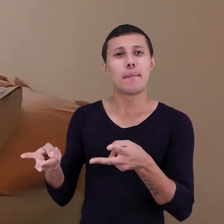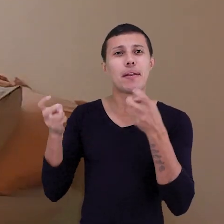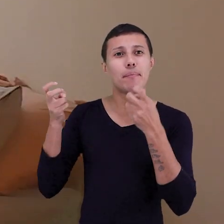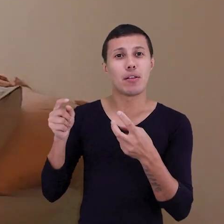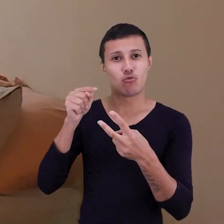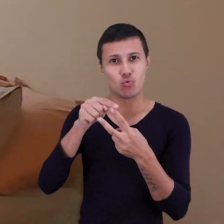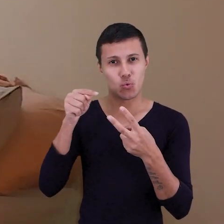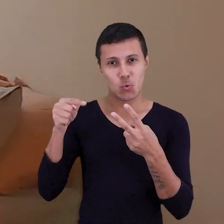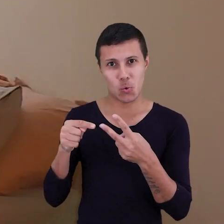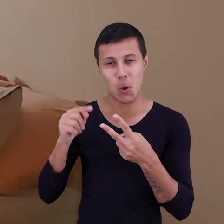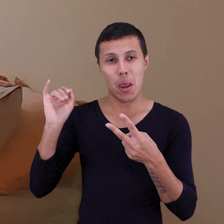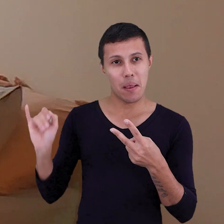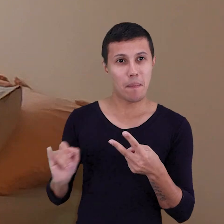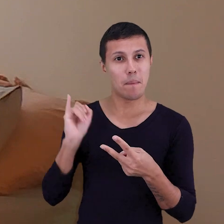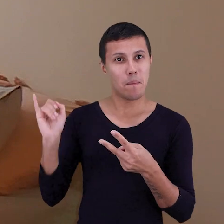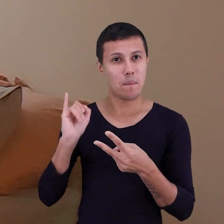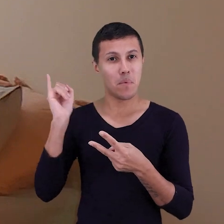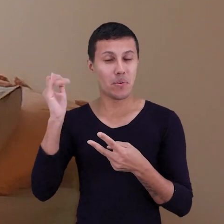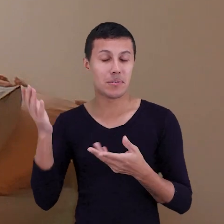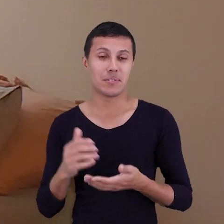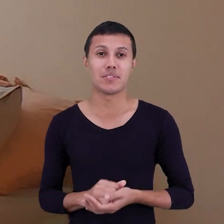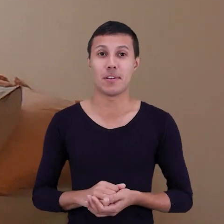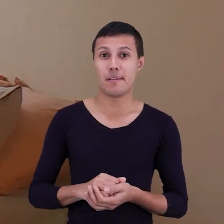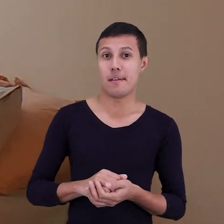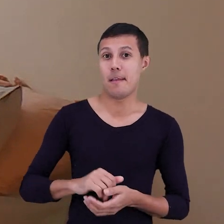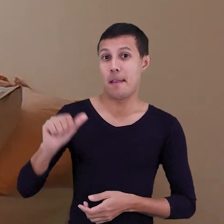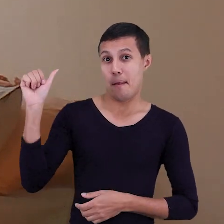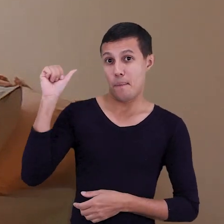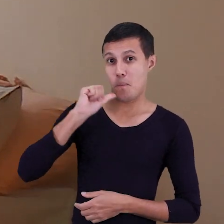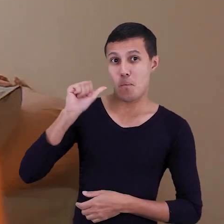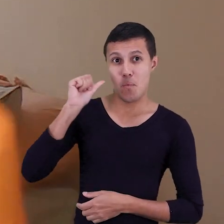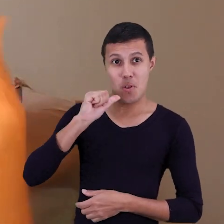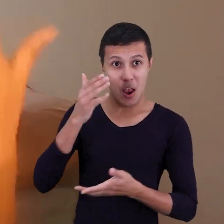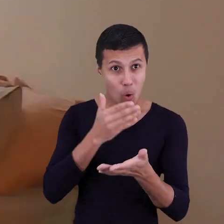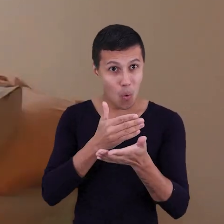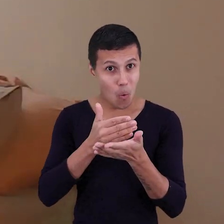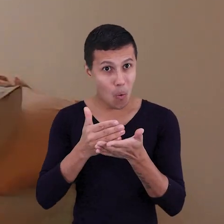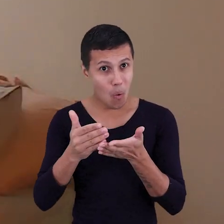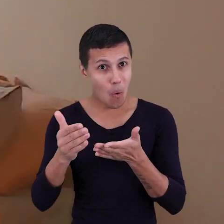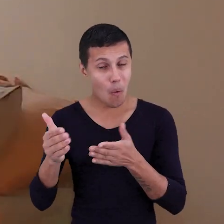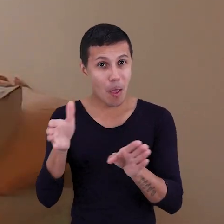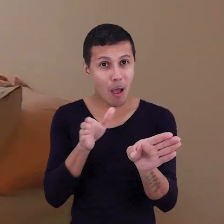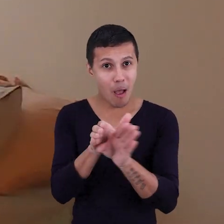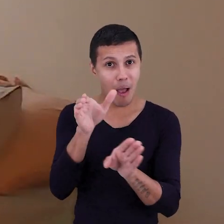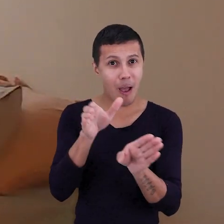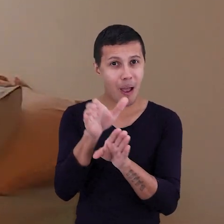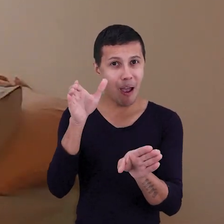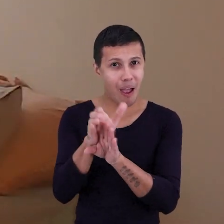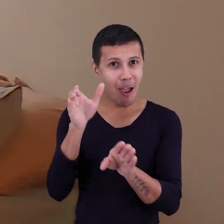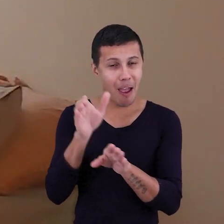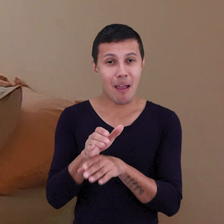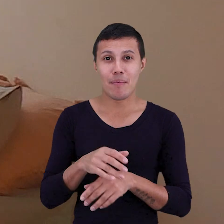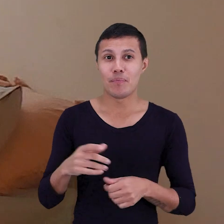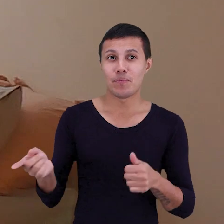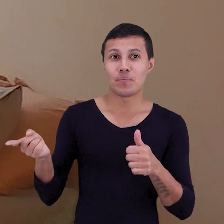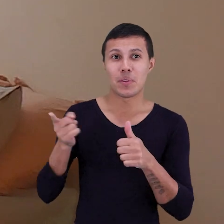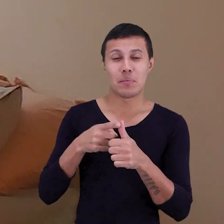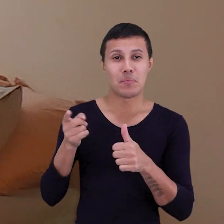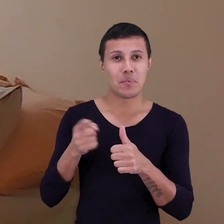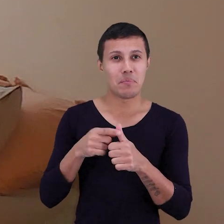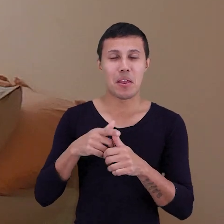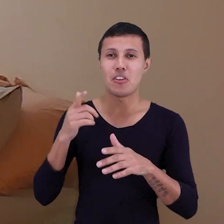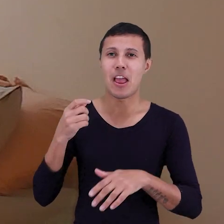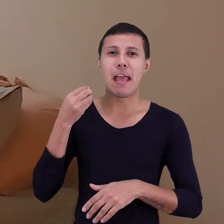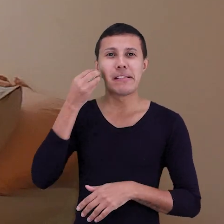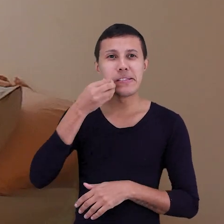duas coisas muito importantes, as mulheres que vieram para mentorar a gente... Primeiro, executivas